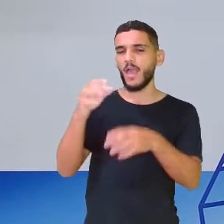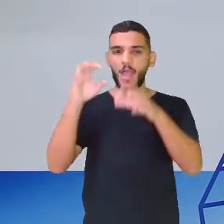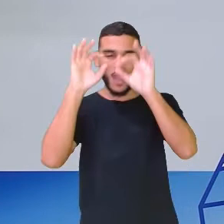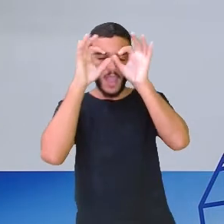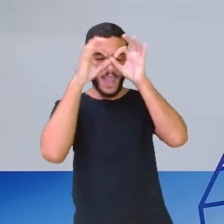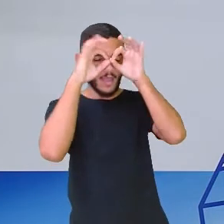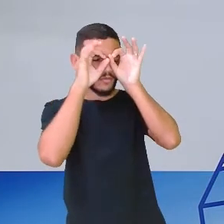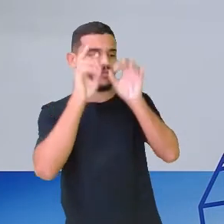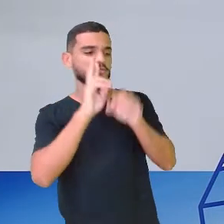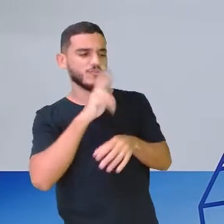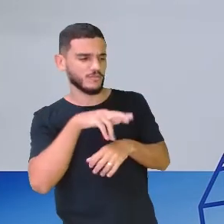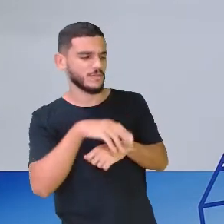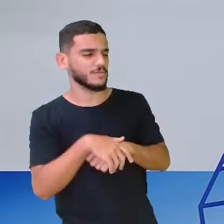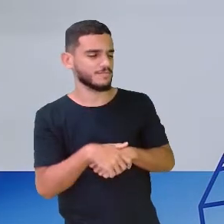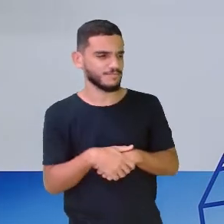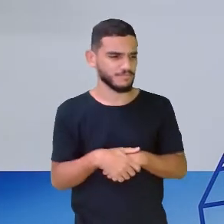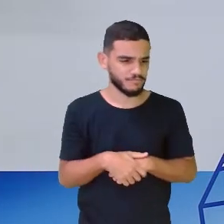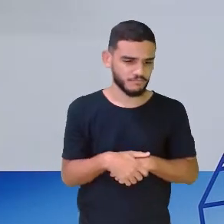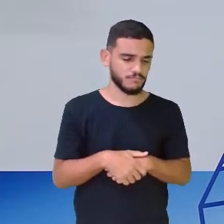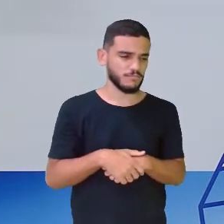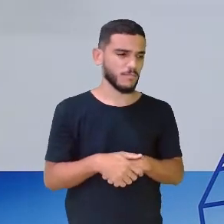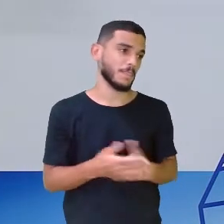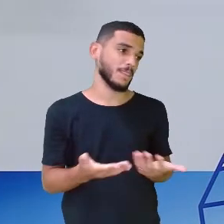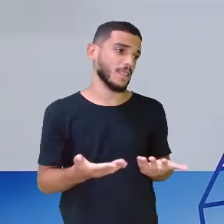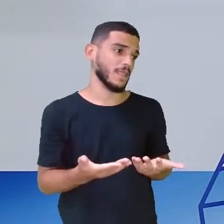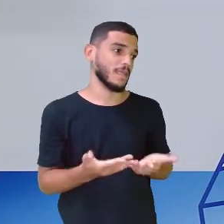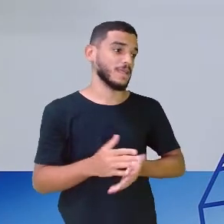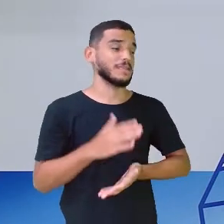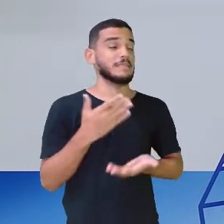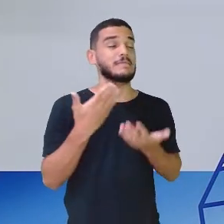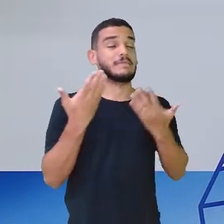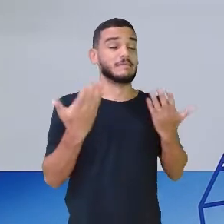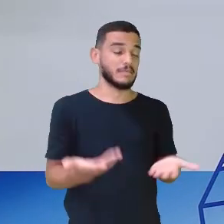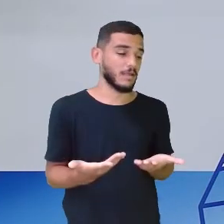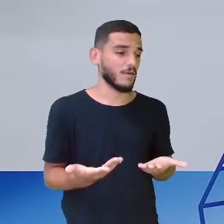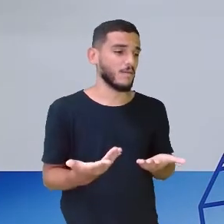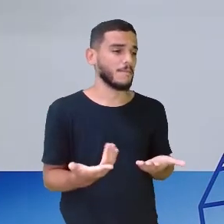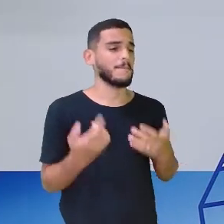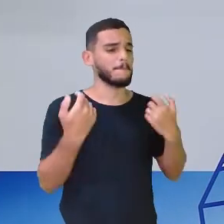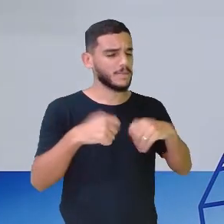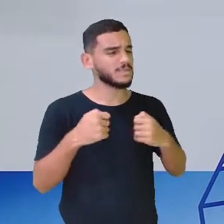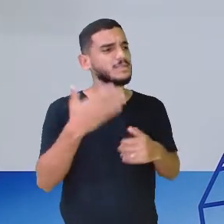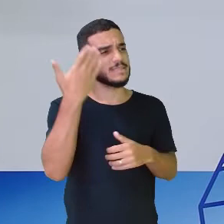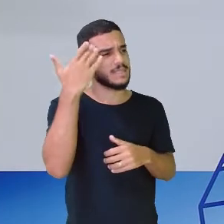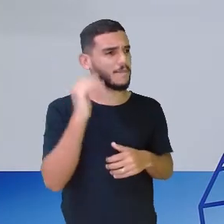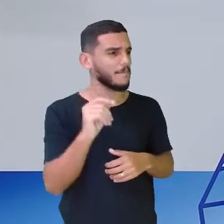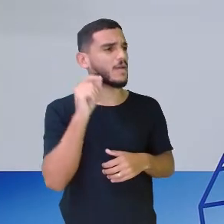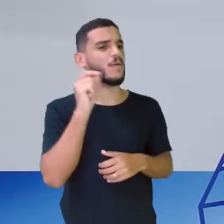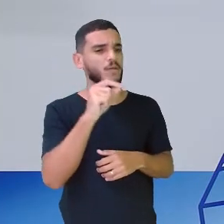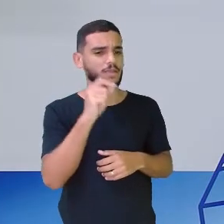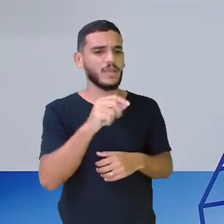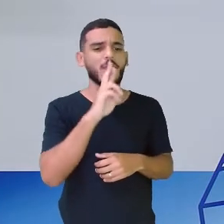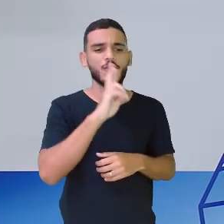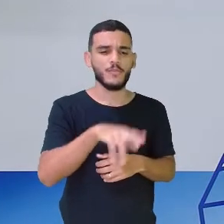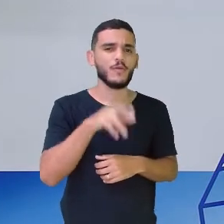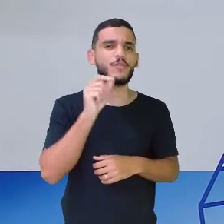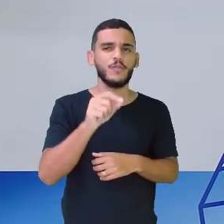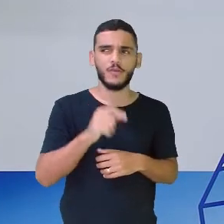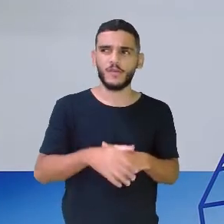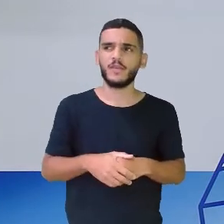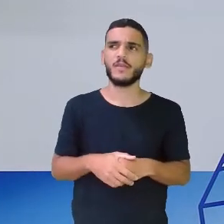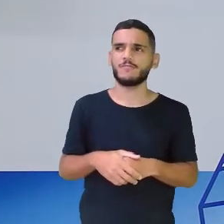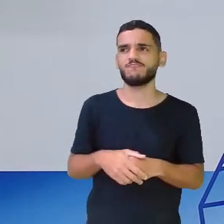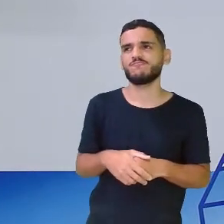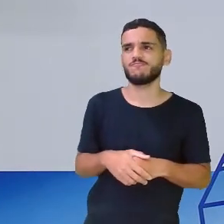coruja falou. Pelo sim, pelo não. Vamos saber o que diz o... Isso